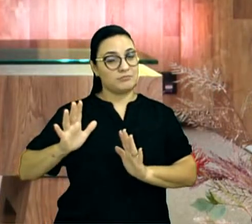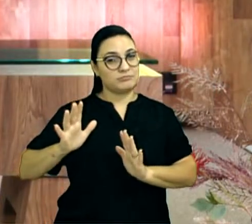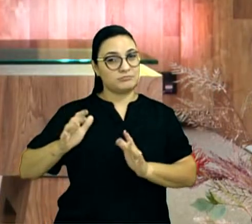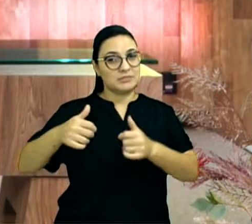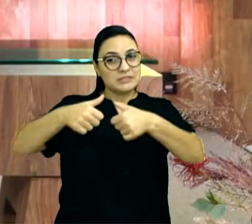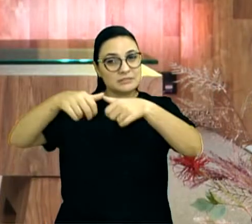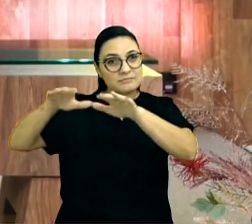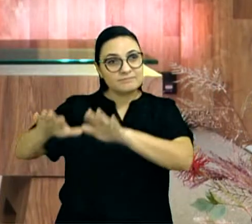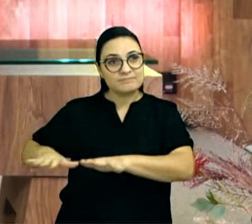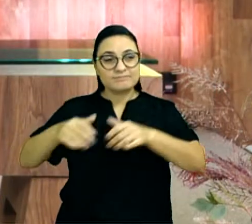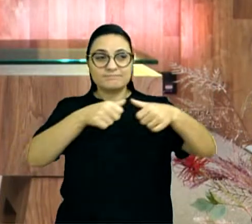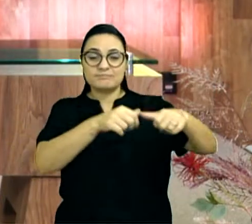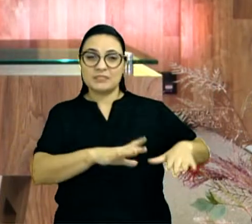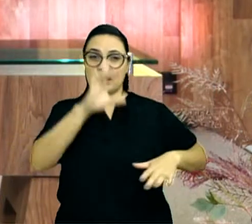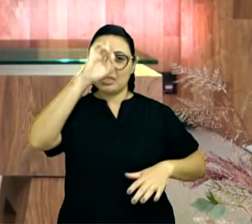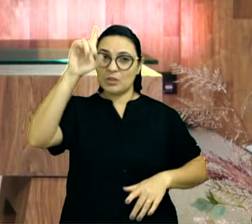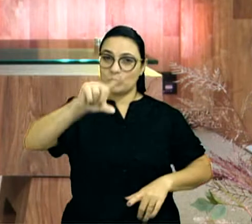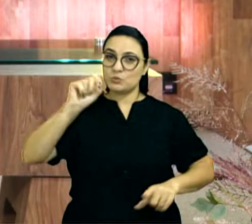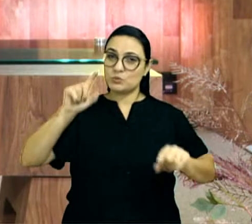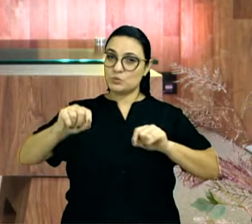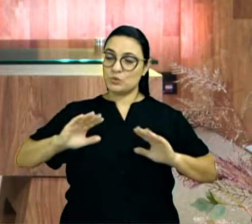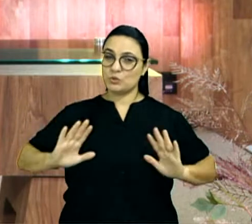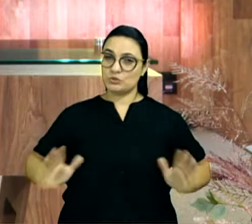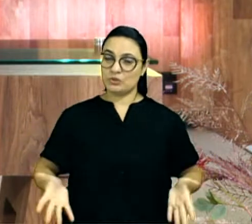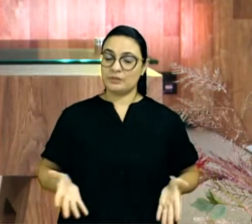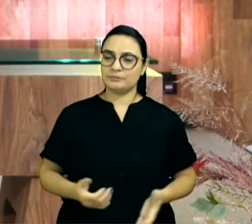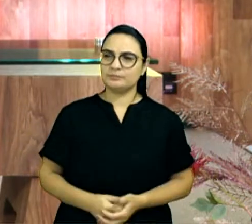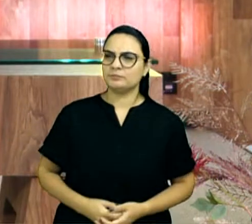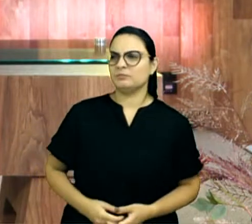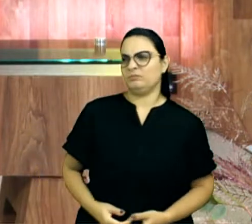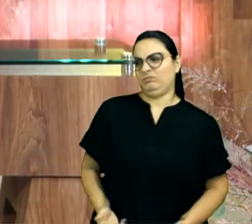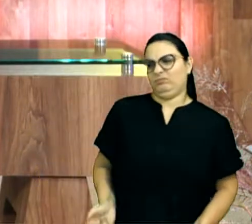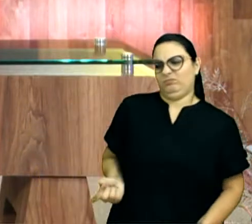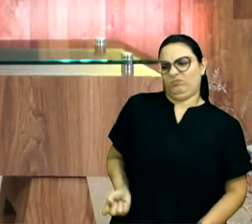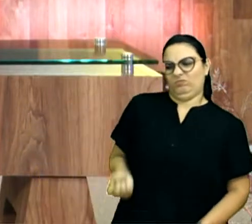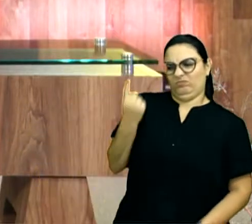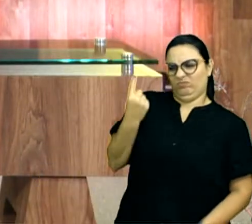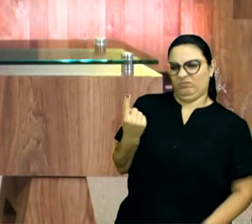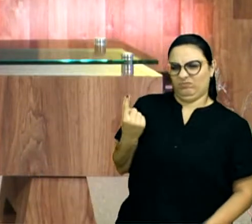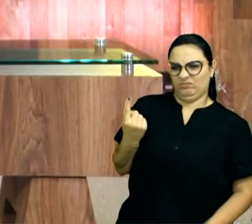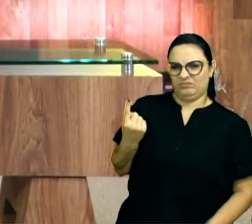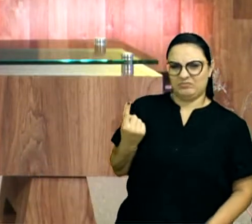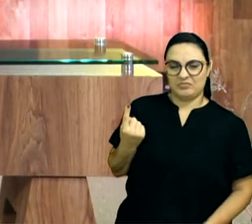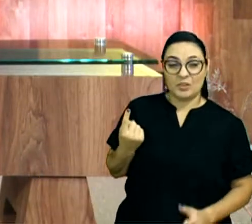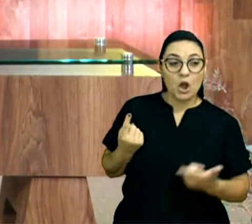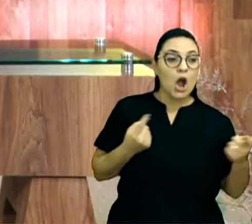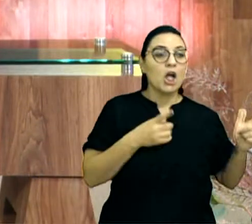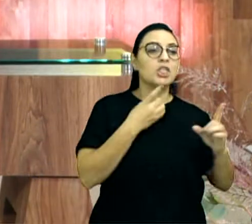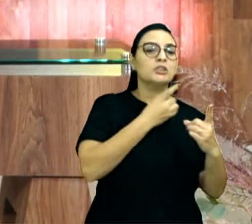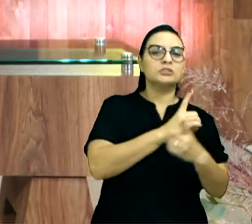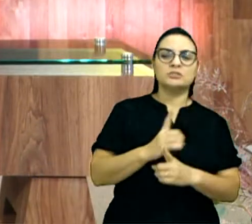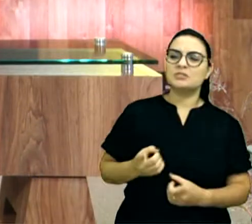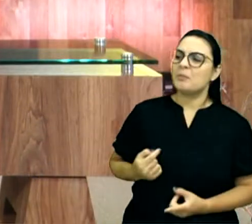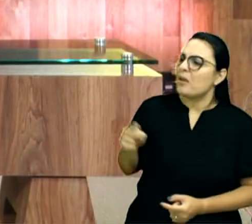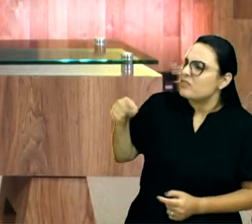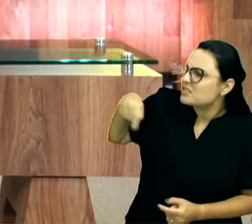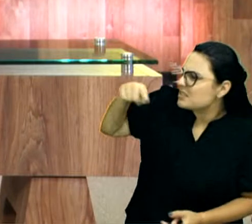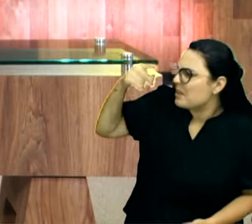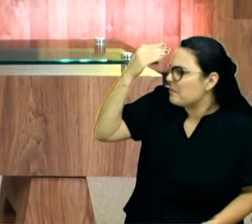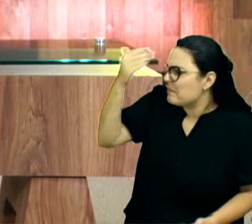Então, olha o mal-estar. Ouvindo isto, indignaram-se os dez contra Tiago e João. Mas Jesus,